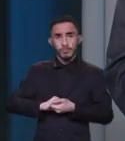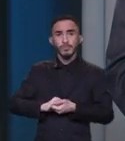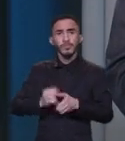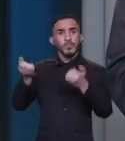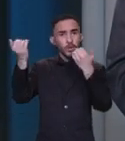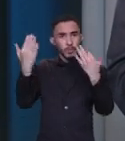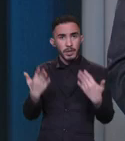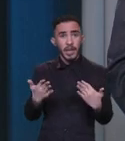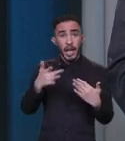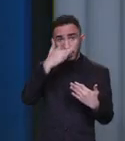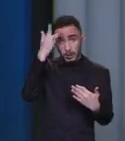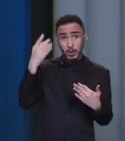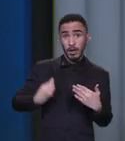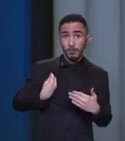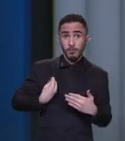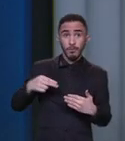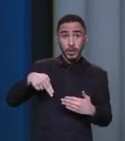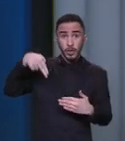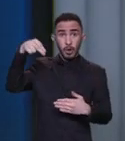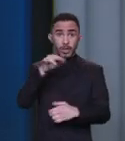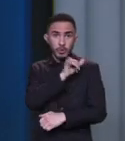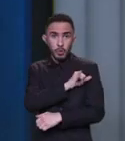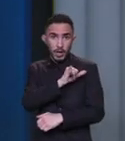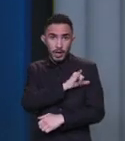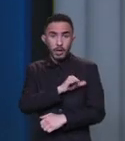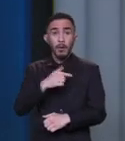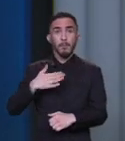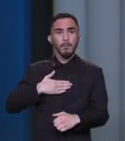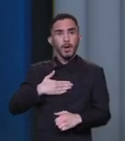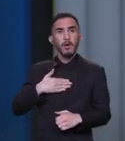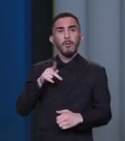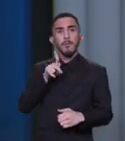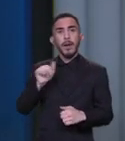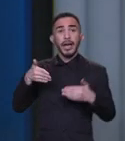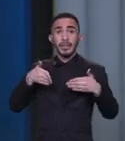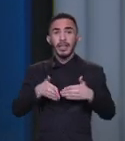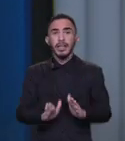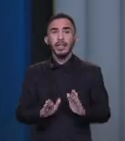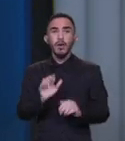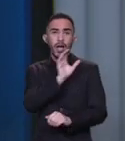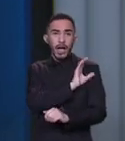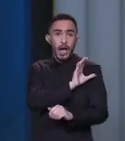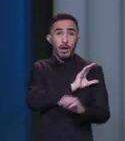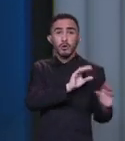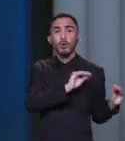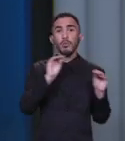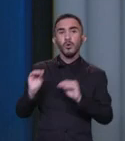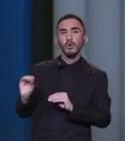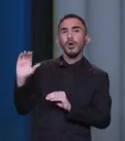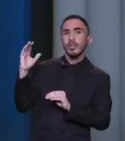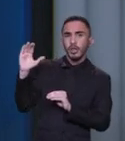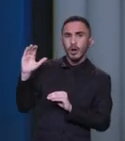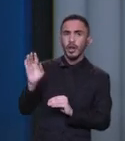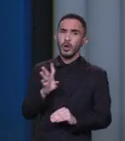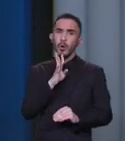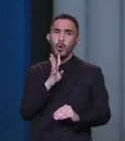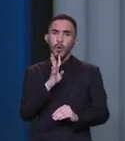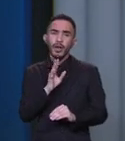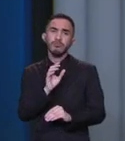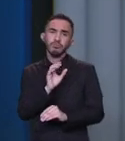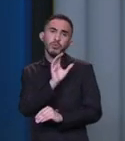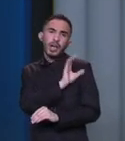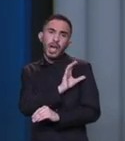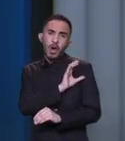meu amigo do Norte Fluminense. Meu pai nasceu em Campos e foi para Niterói. Eu conheço a cidade de Campos, o Norte e o